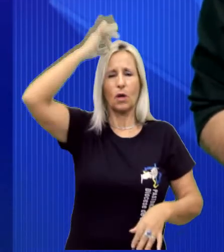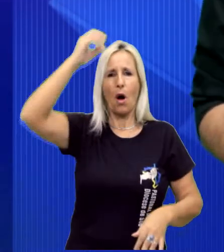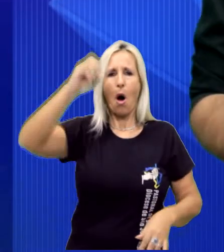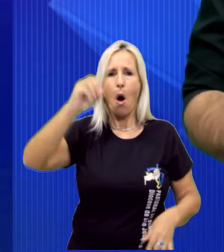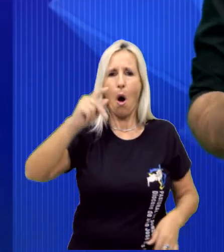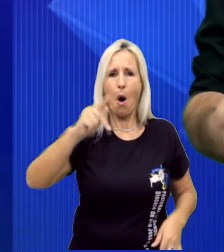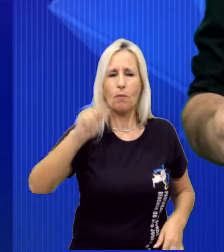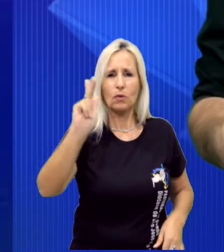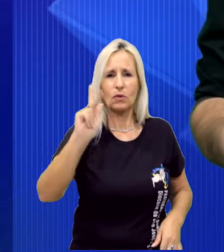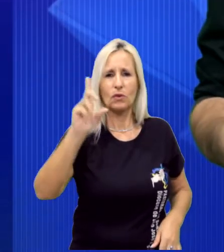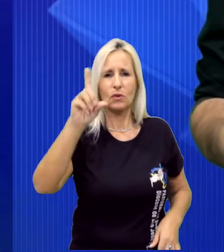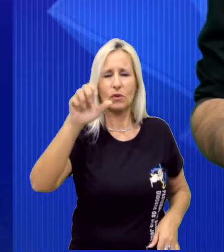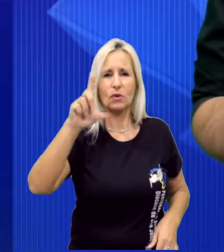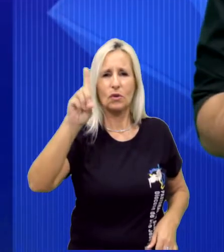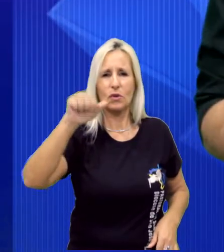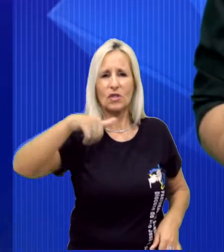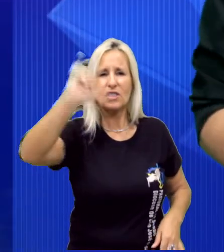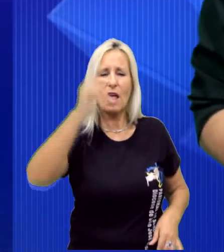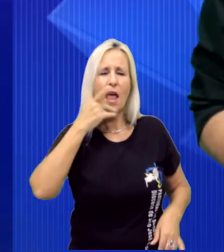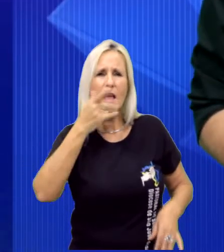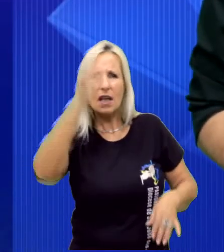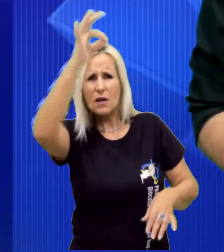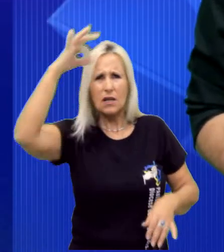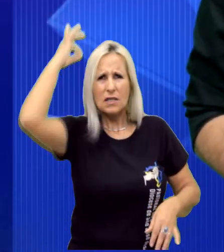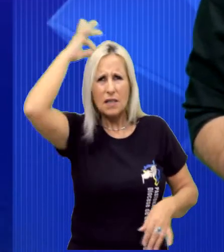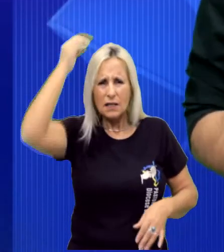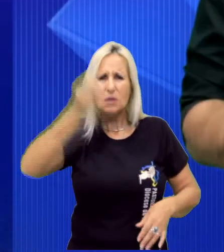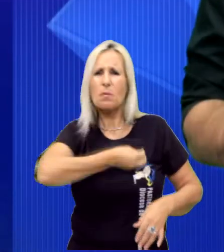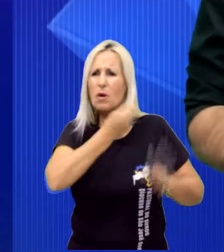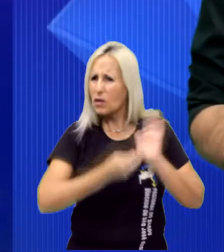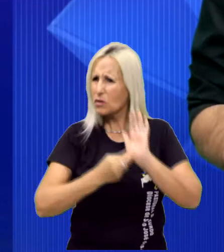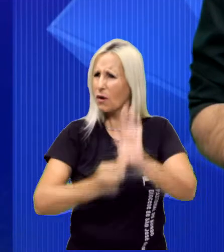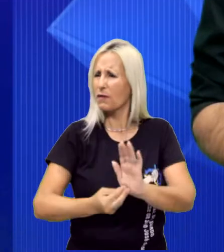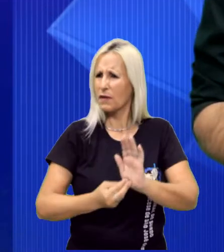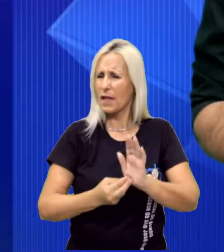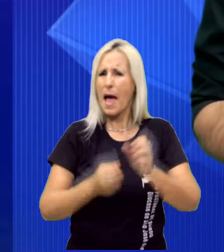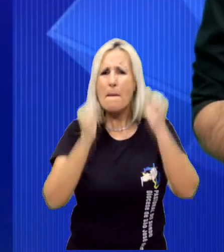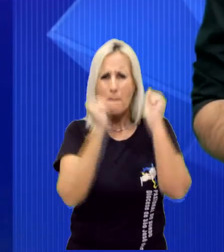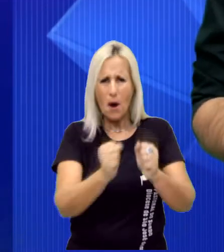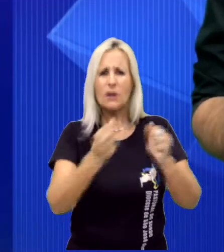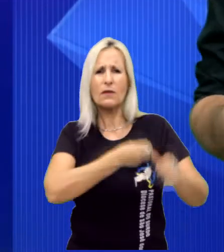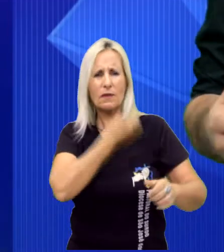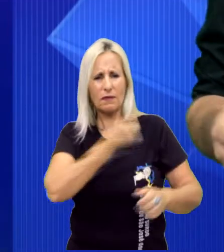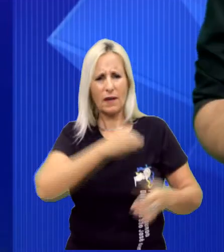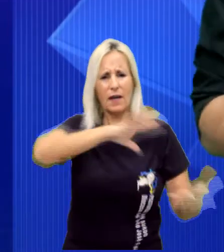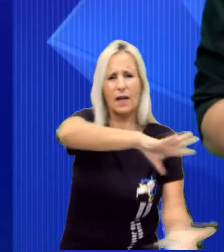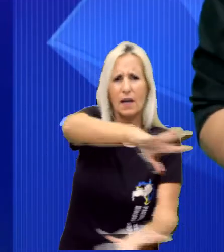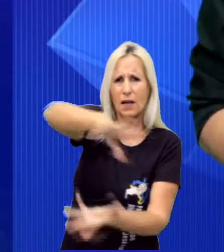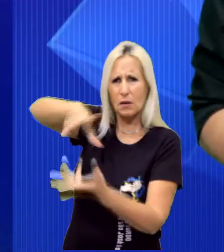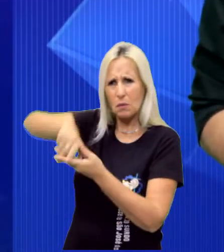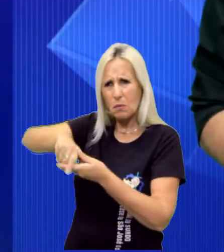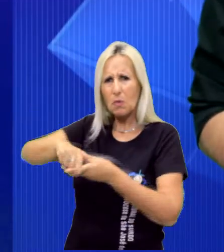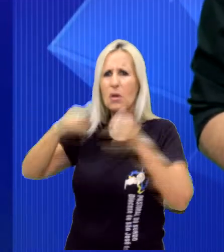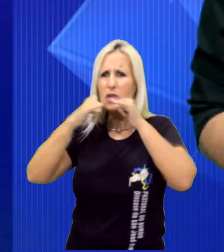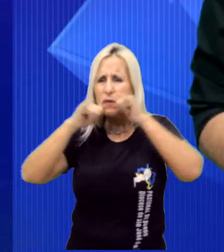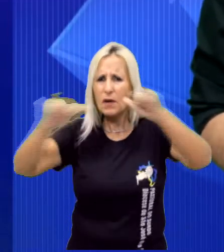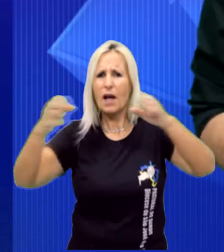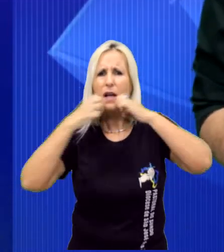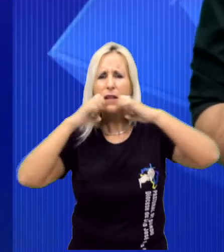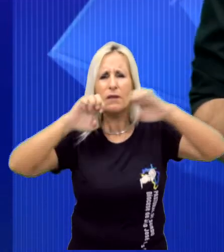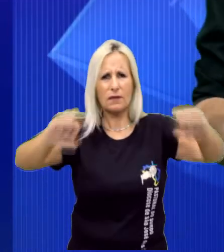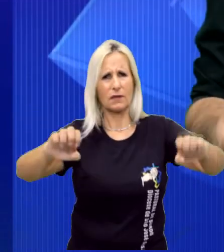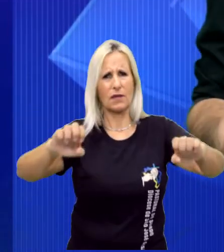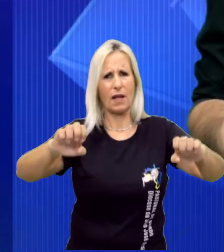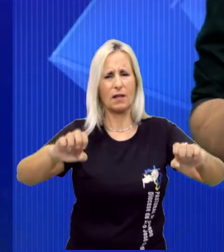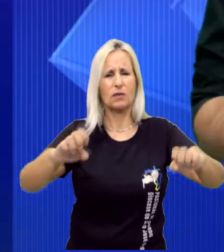Opus Dei, e um grande santo que dedicou a sua vida para difundir que é possível viver a santidade, ou seja, a plenitude do Evangelho no